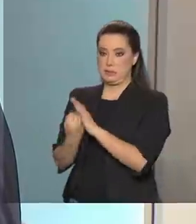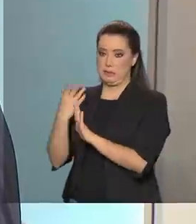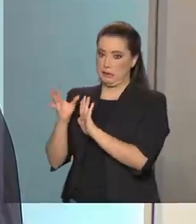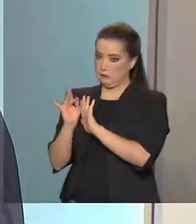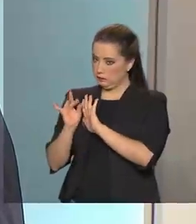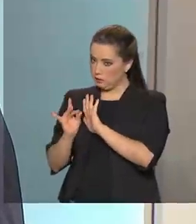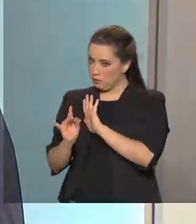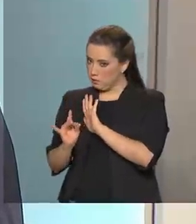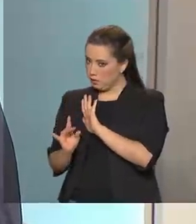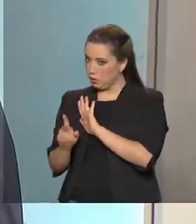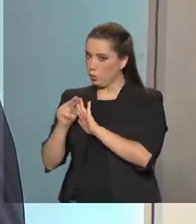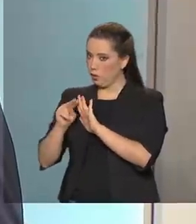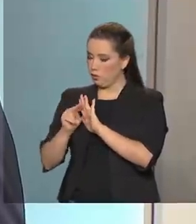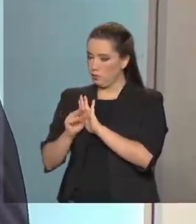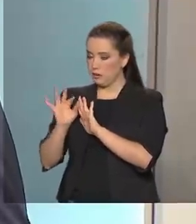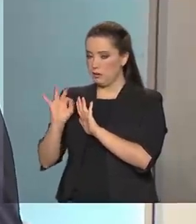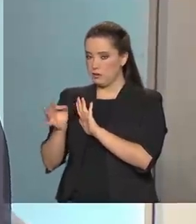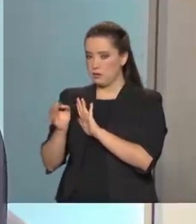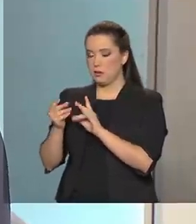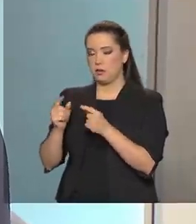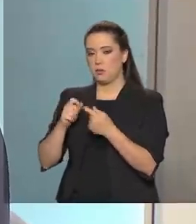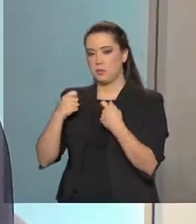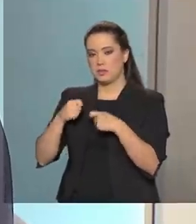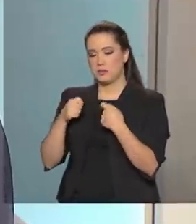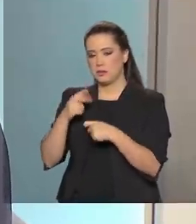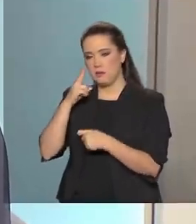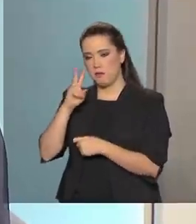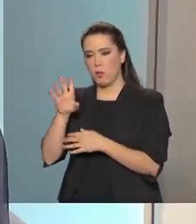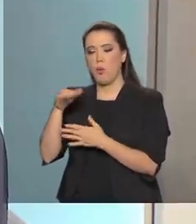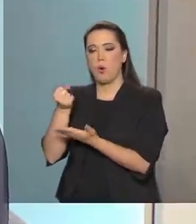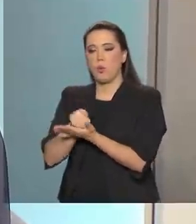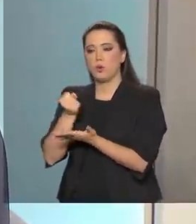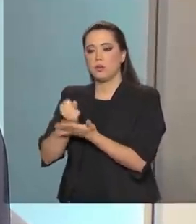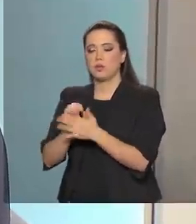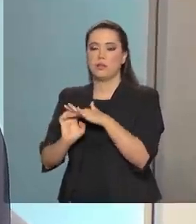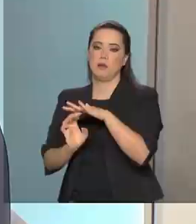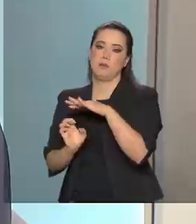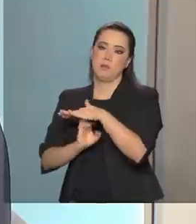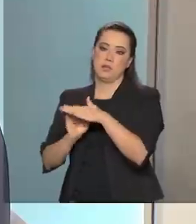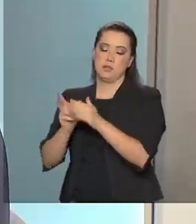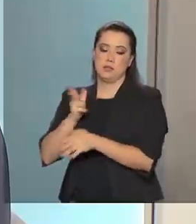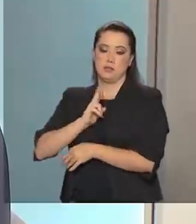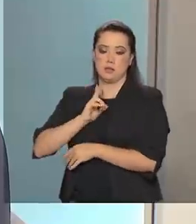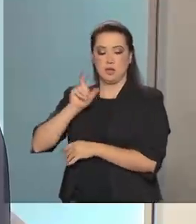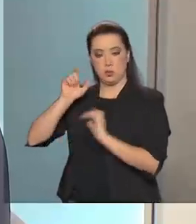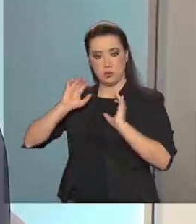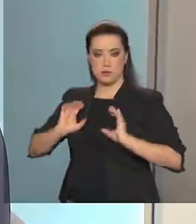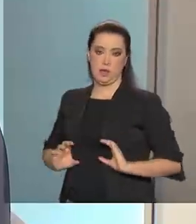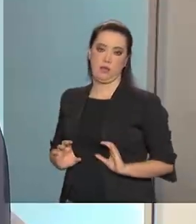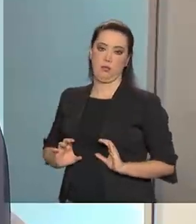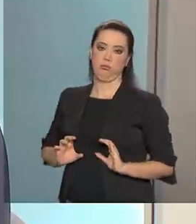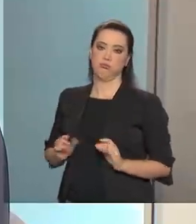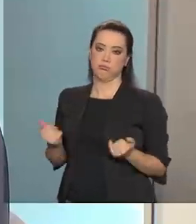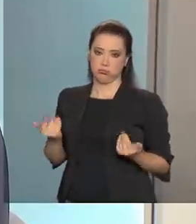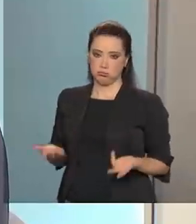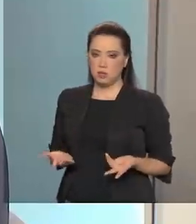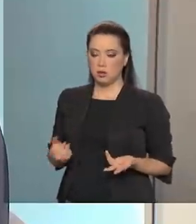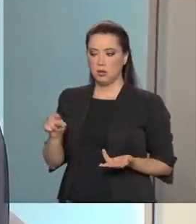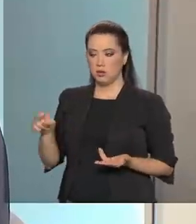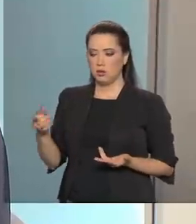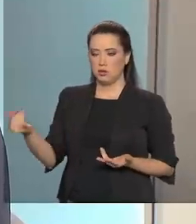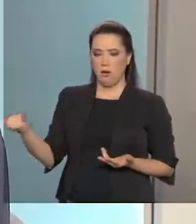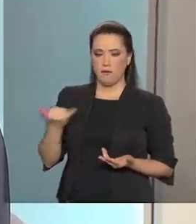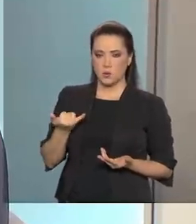observar qual é o contrato que a empresa tem com o titular. Então, quando